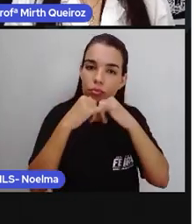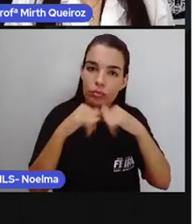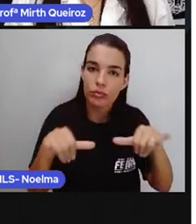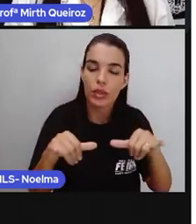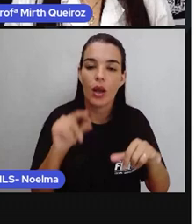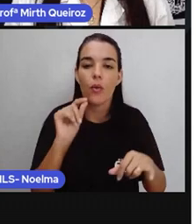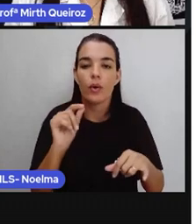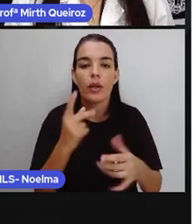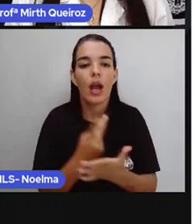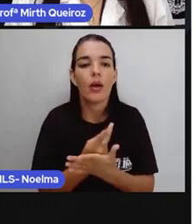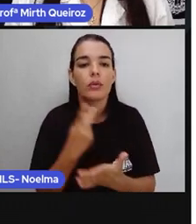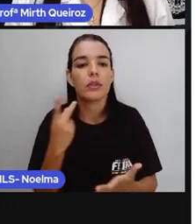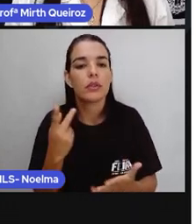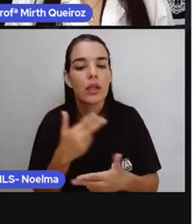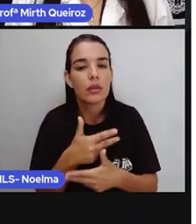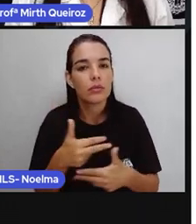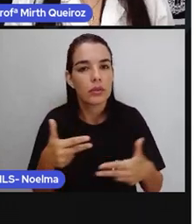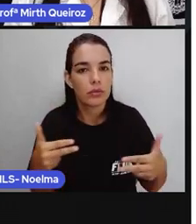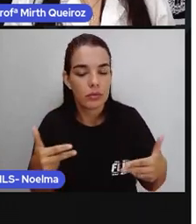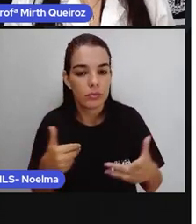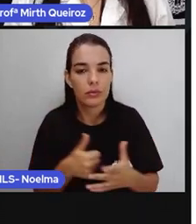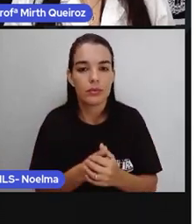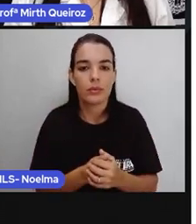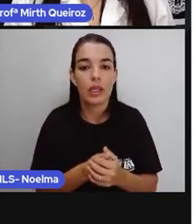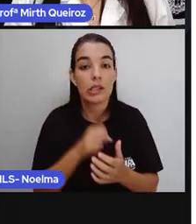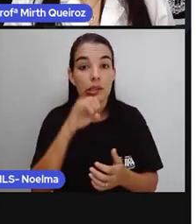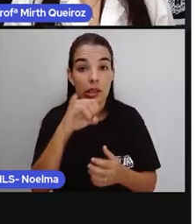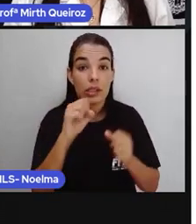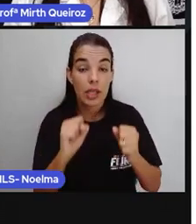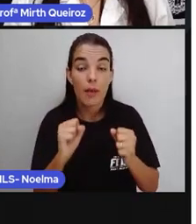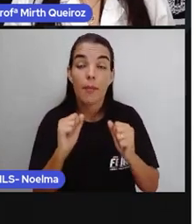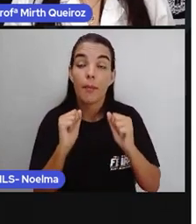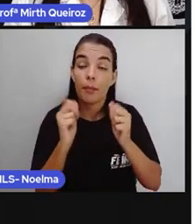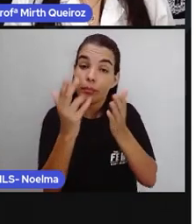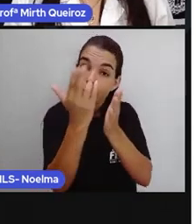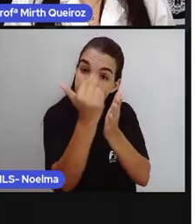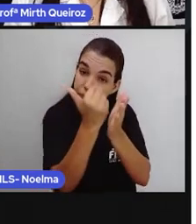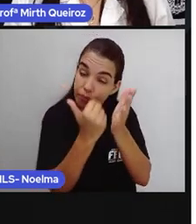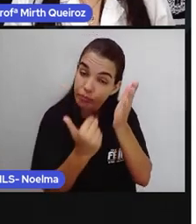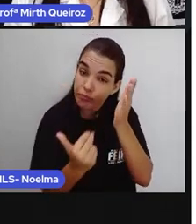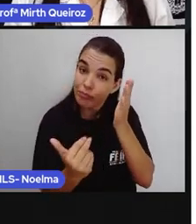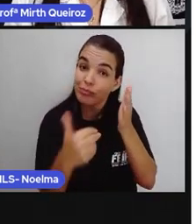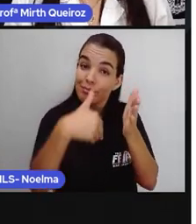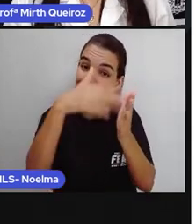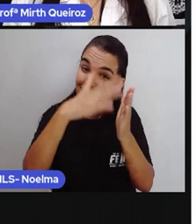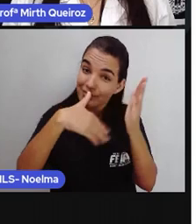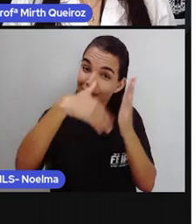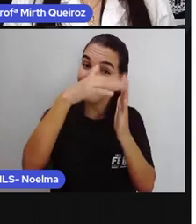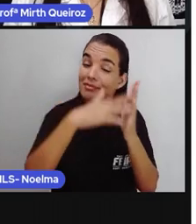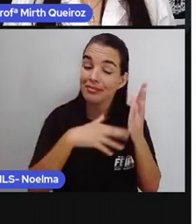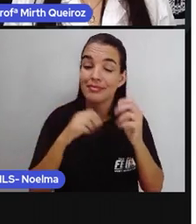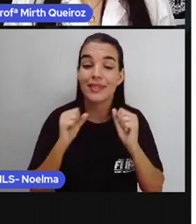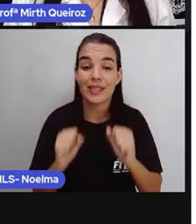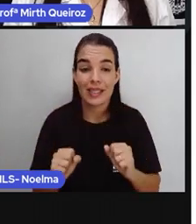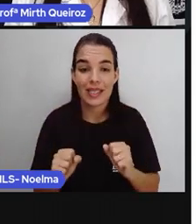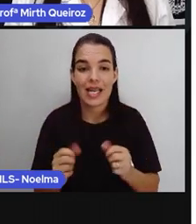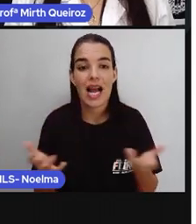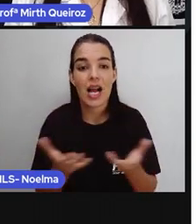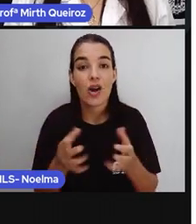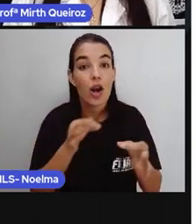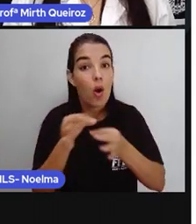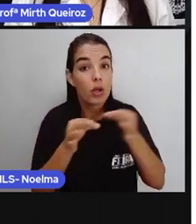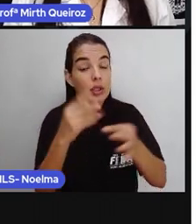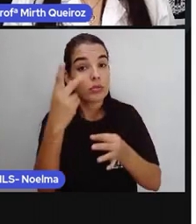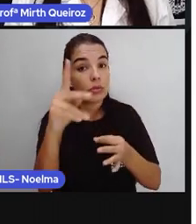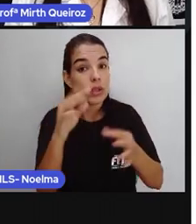As causas As consequências Do fato Se quiser Ilustre aí também Sua notícia Agora é só organizar seu